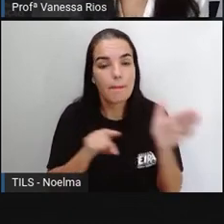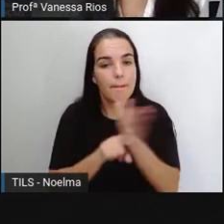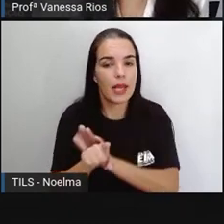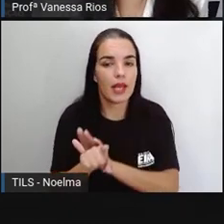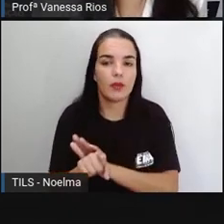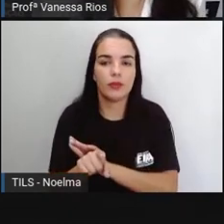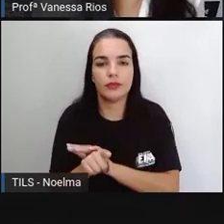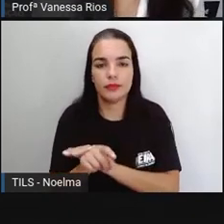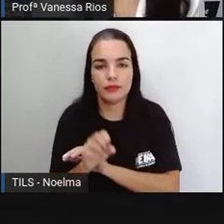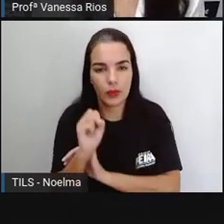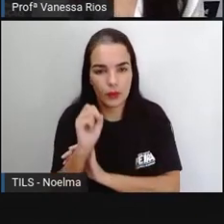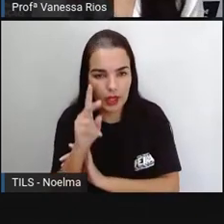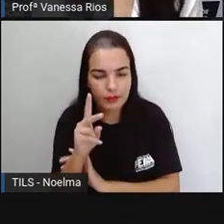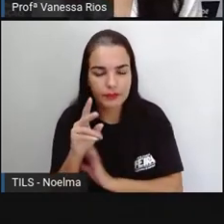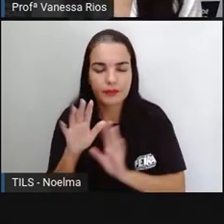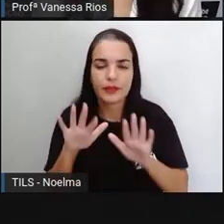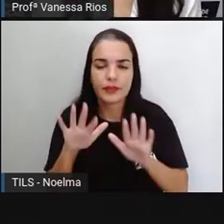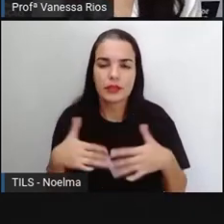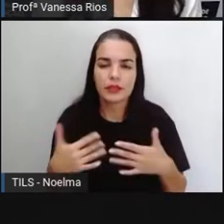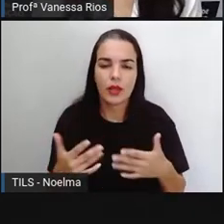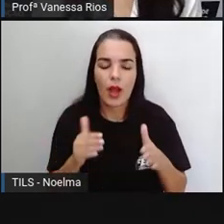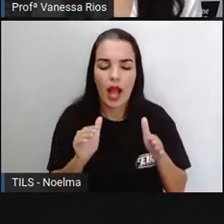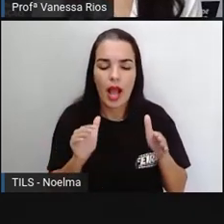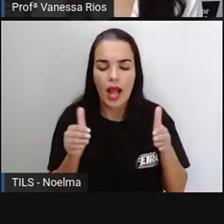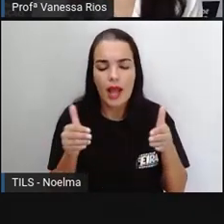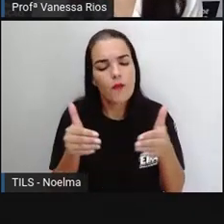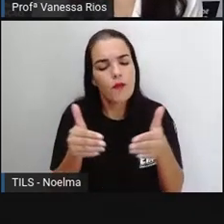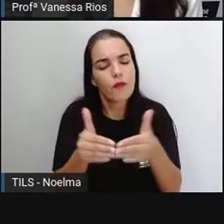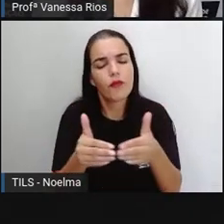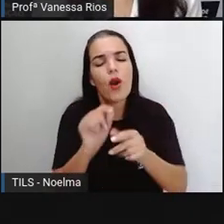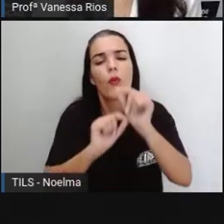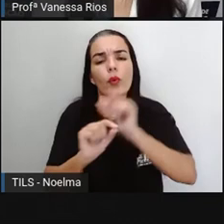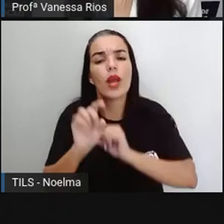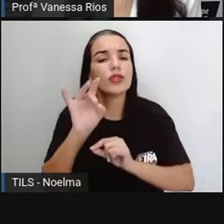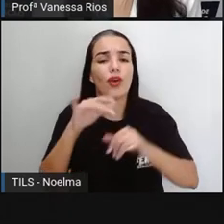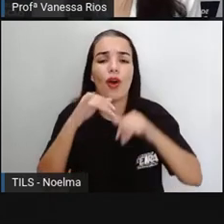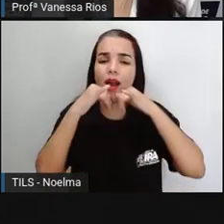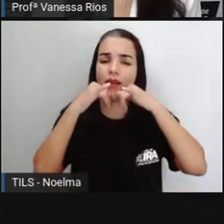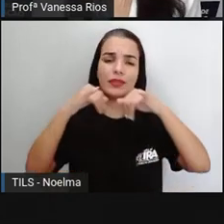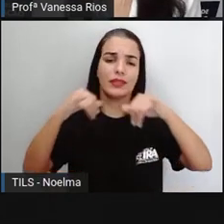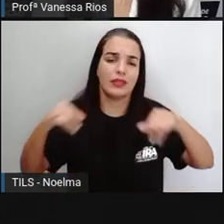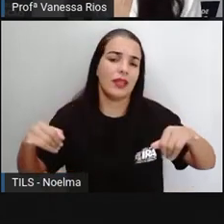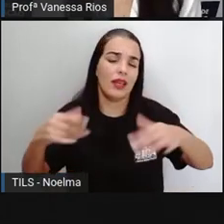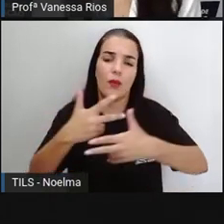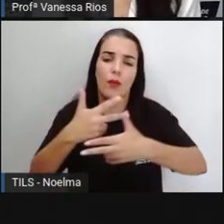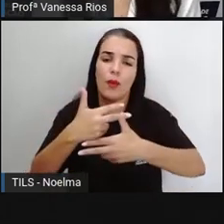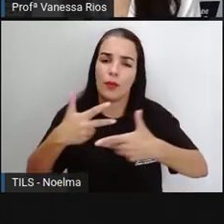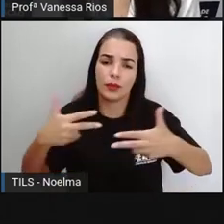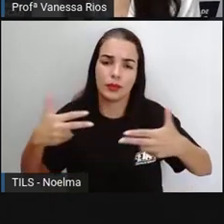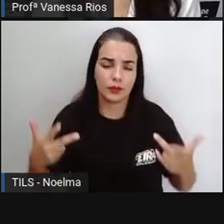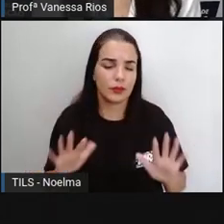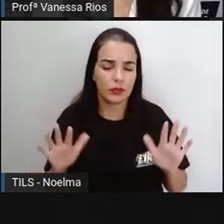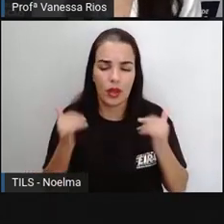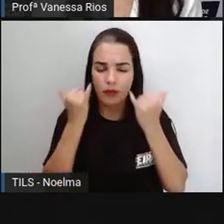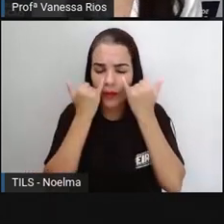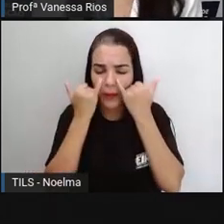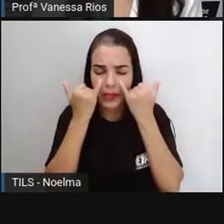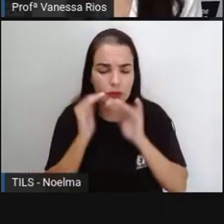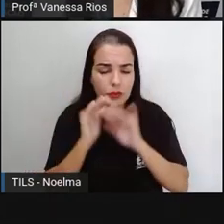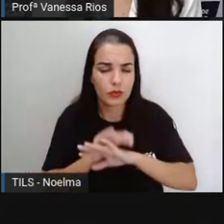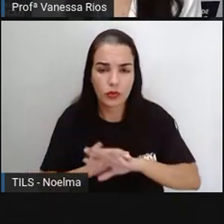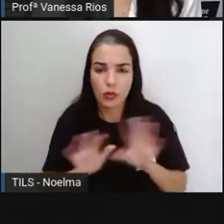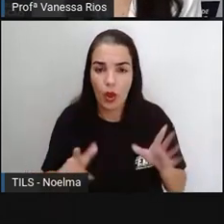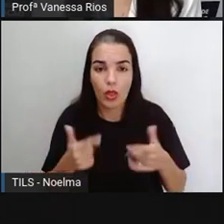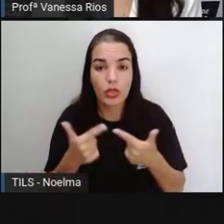está sentindo e a intenção da notícia é simplesmente abordar o fato e trazer a informação. essa questão